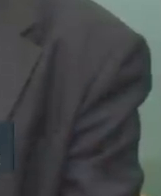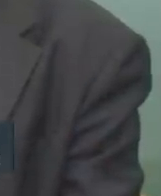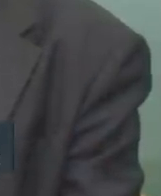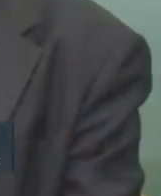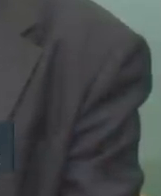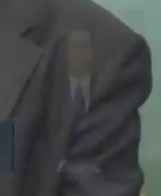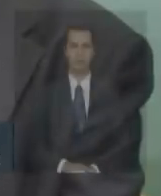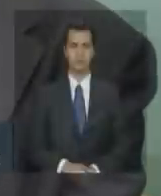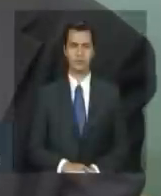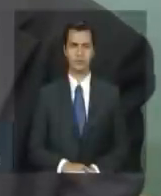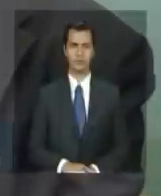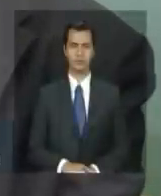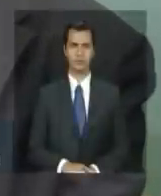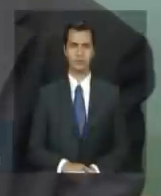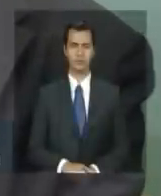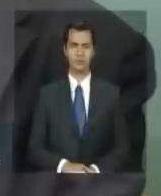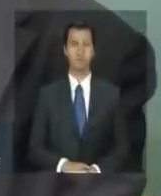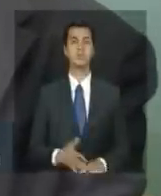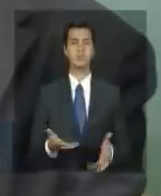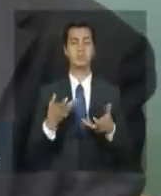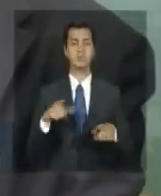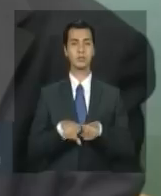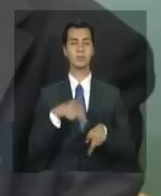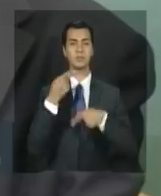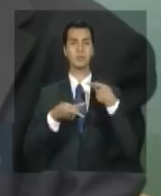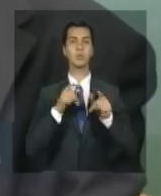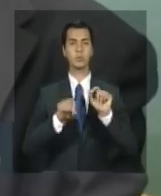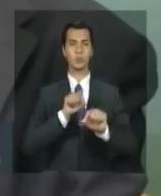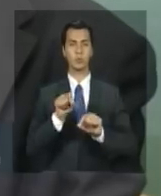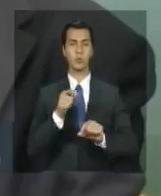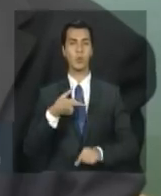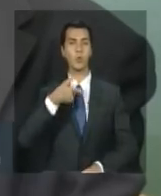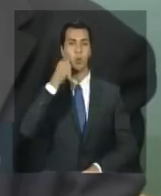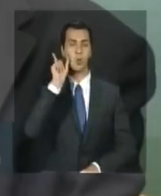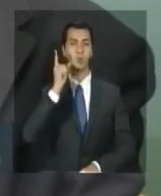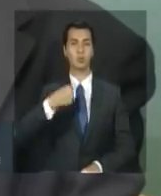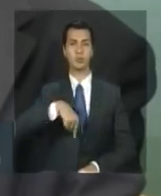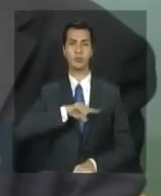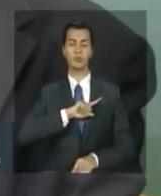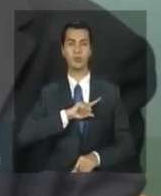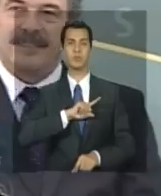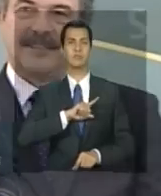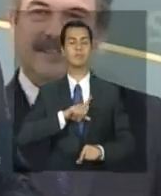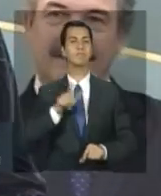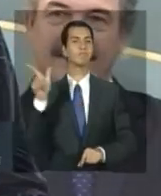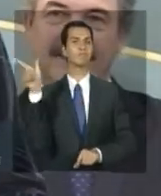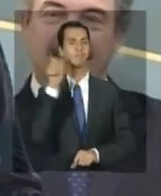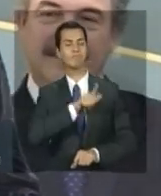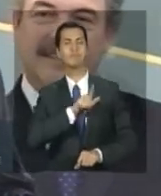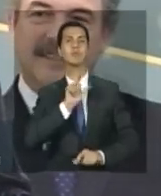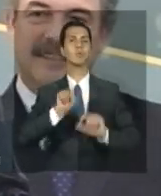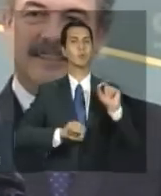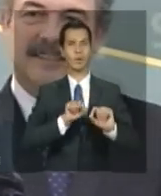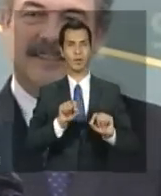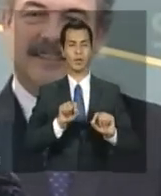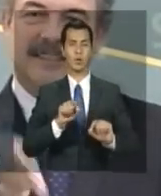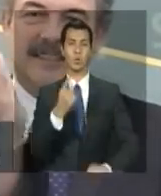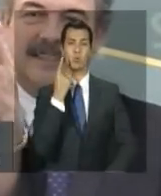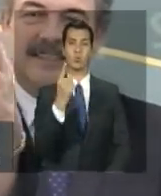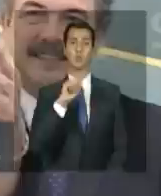E quero também dizer que ontem nós comemoramos um milhão,